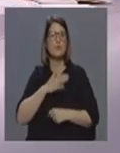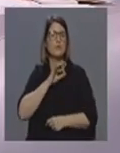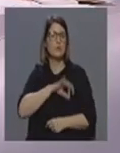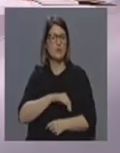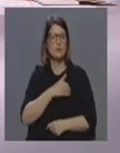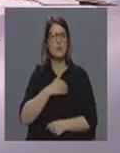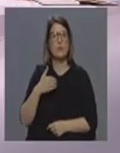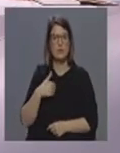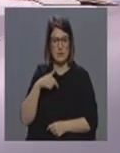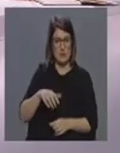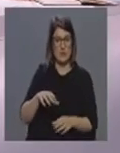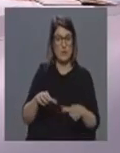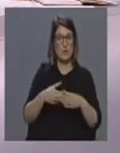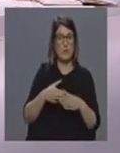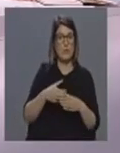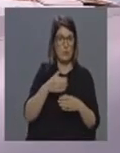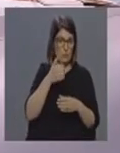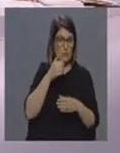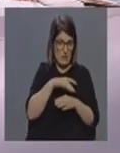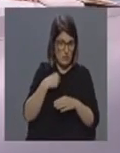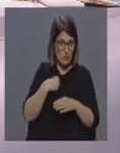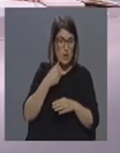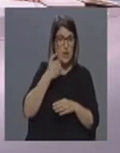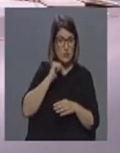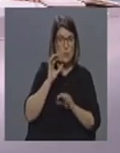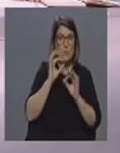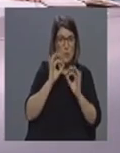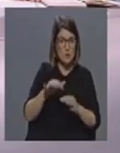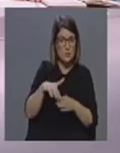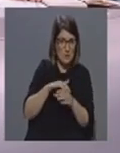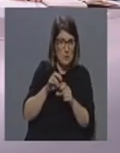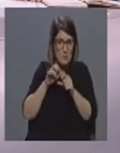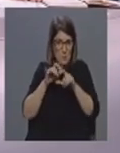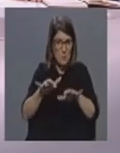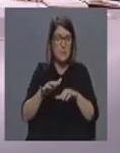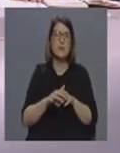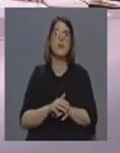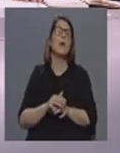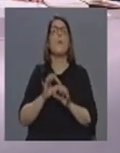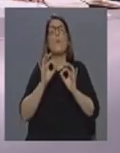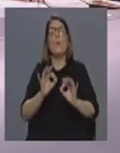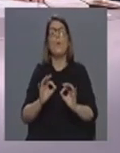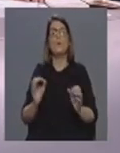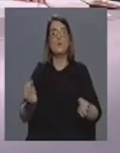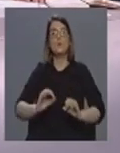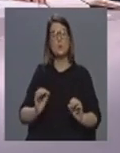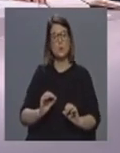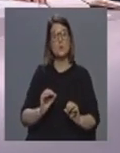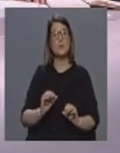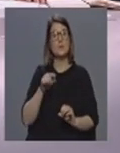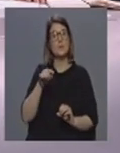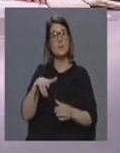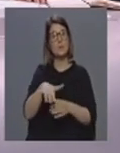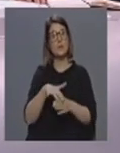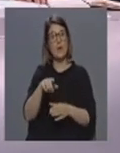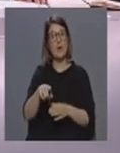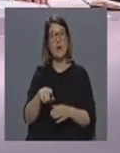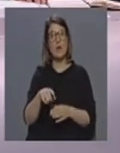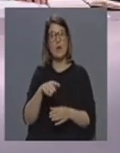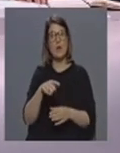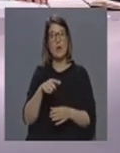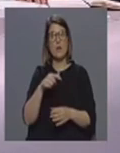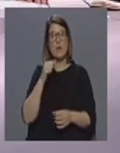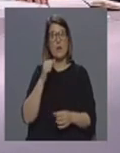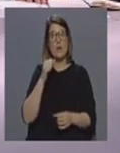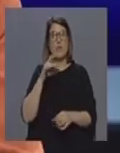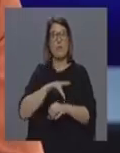nos Açores, estão preparados para lidar com este surto? Ninguém está preparado para lidar com um volume muito grande